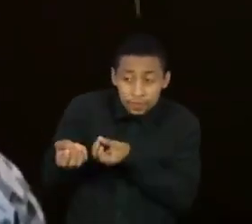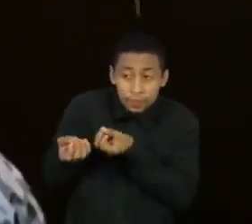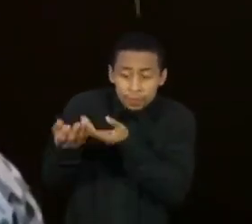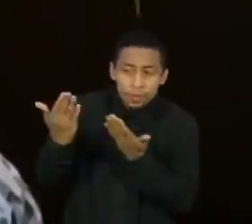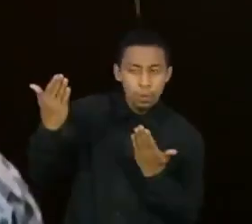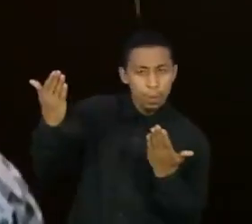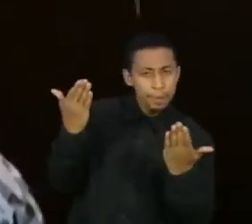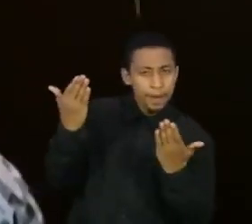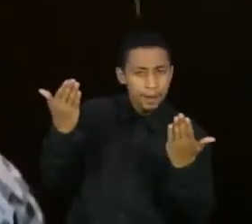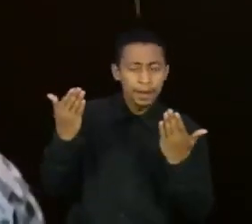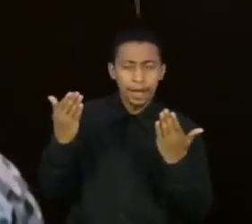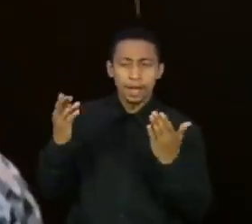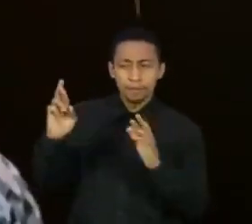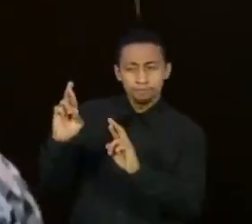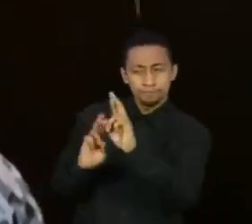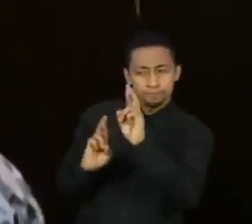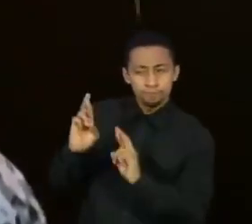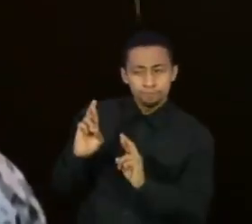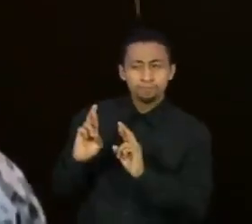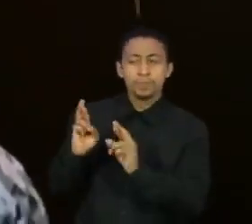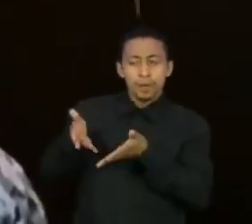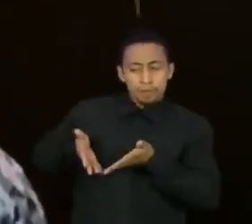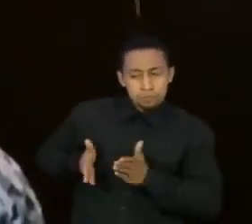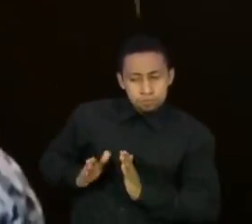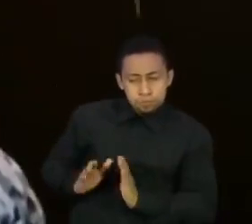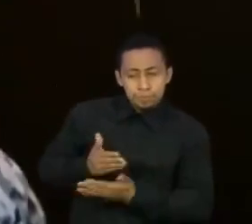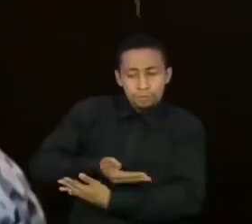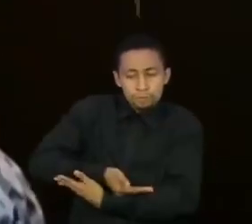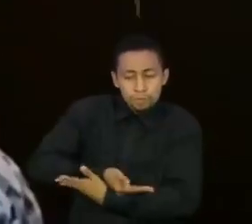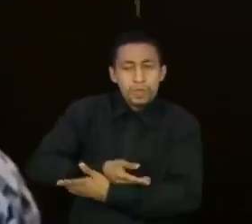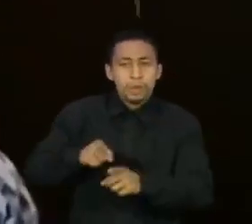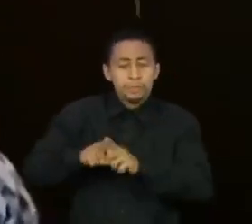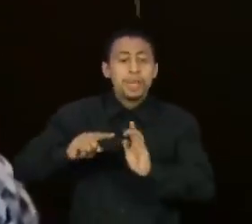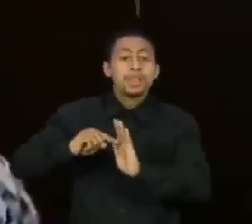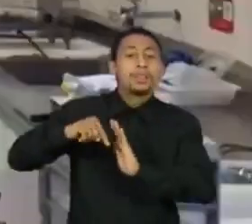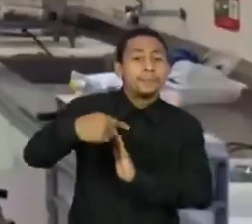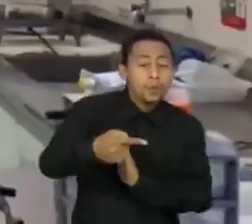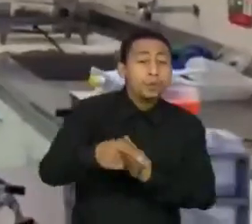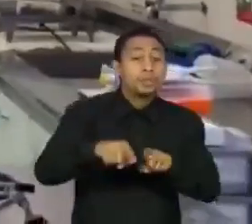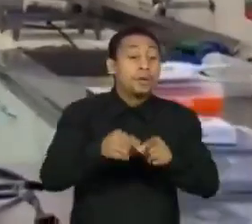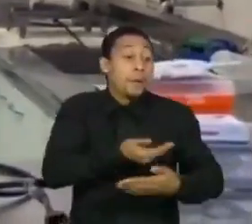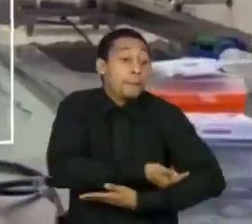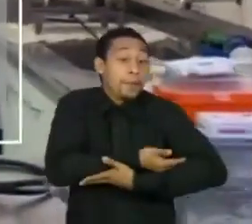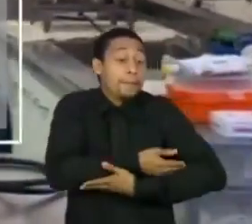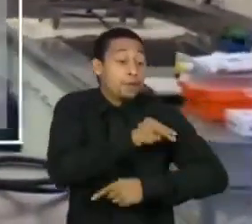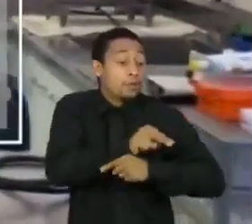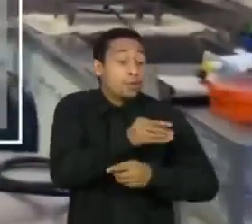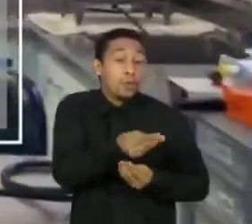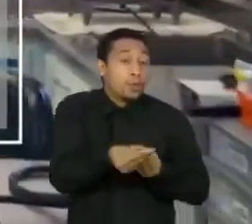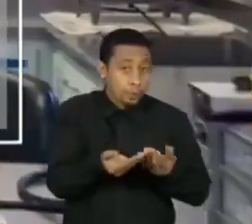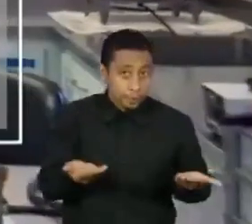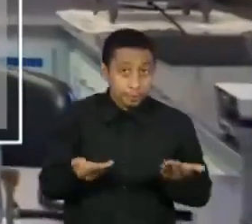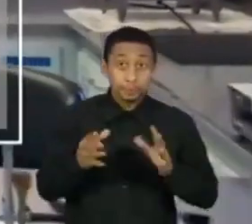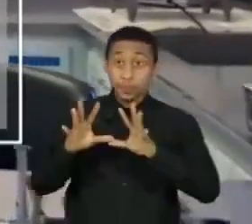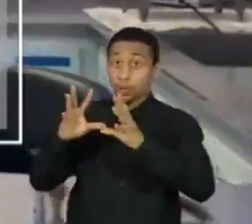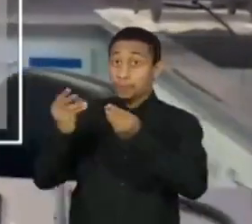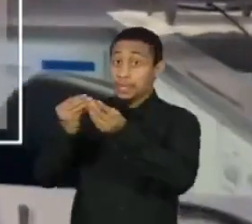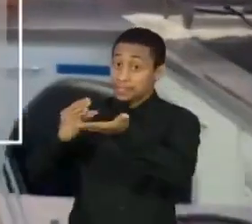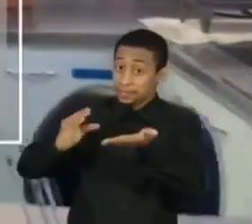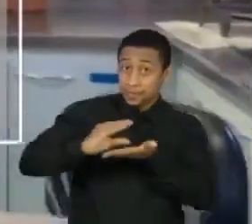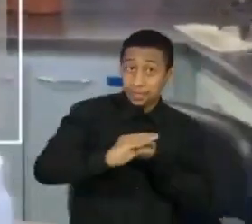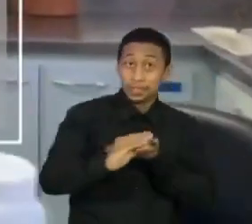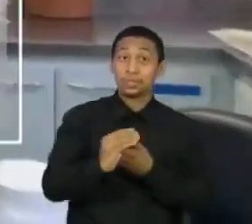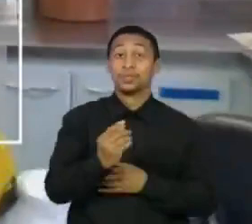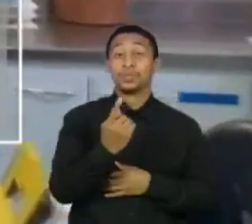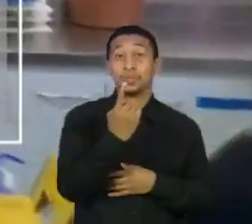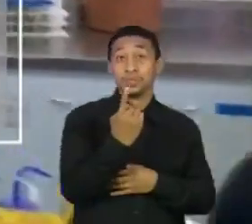comparar os resultados, tanto de parto quanto do pós-parto e do bebê. A OMS investiu até agora 220